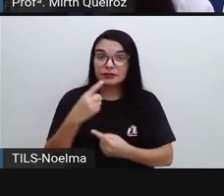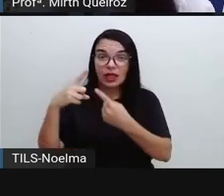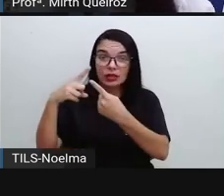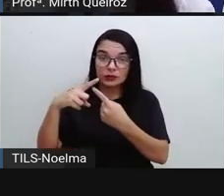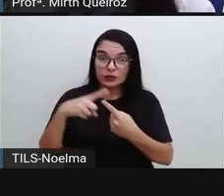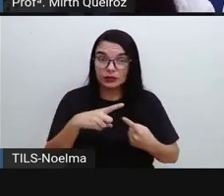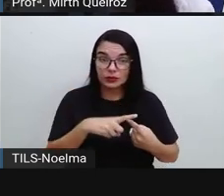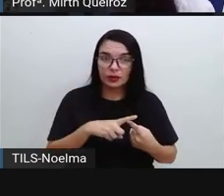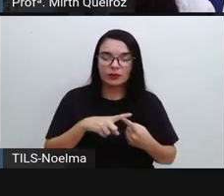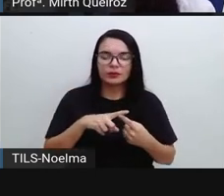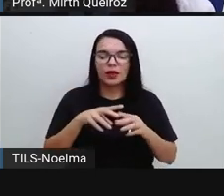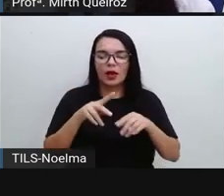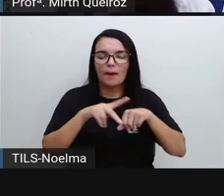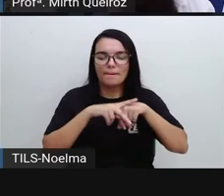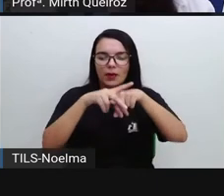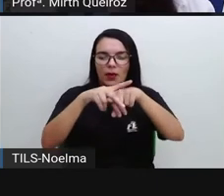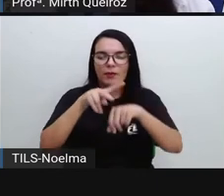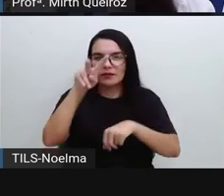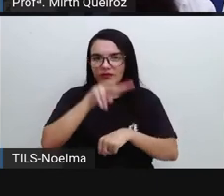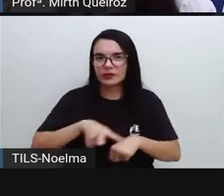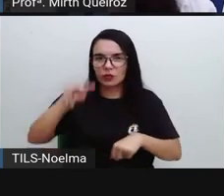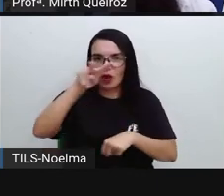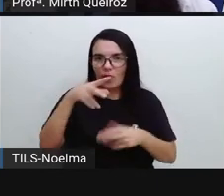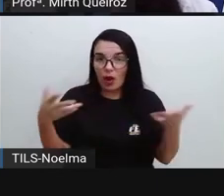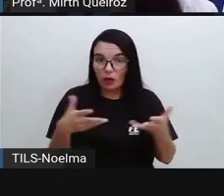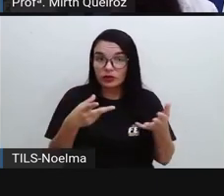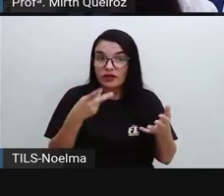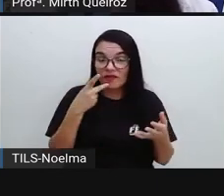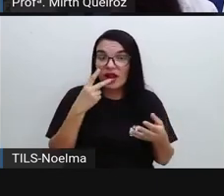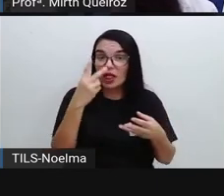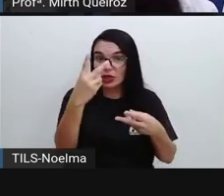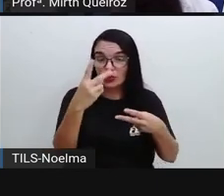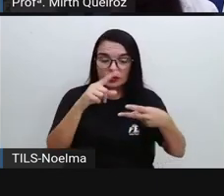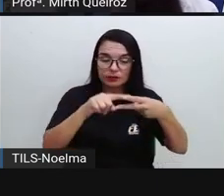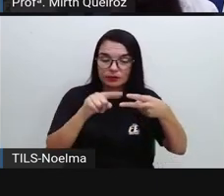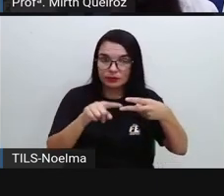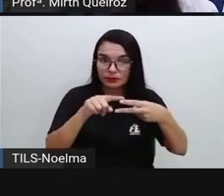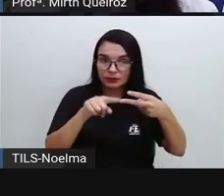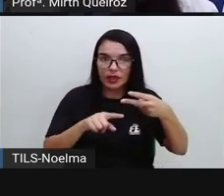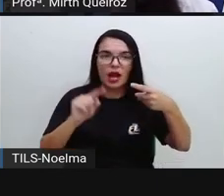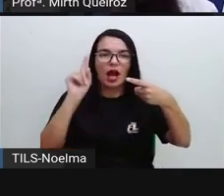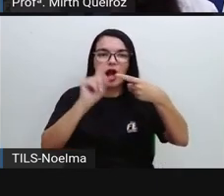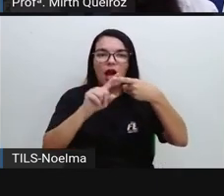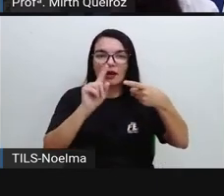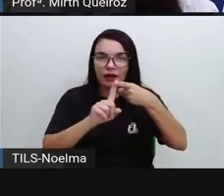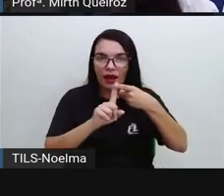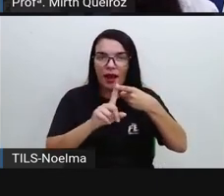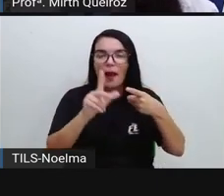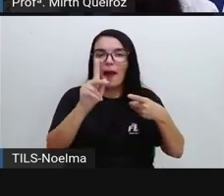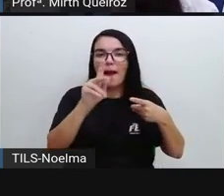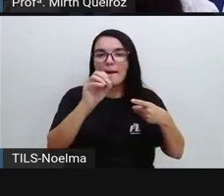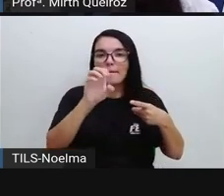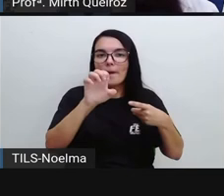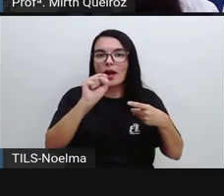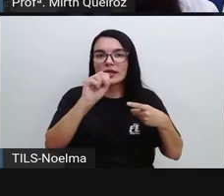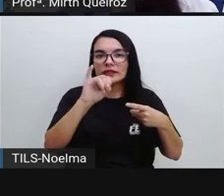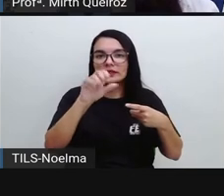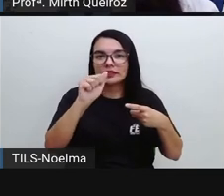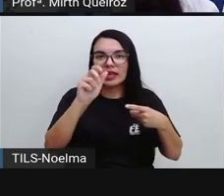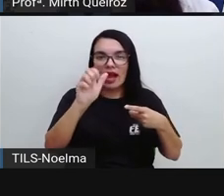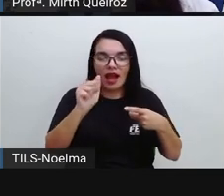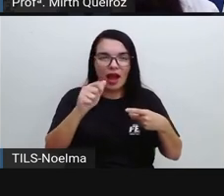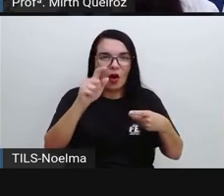visuais, nós vamos falar sobre dois deles. A poesia concreta, que é o tipo de poesia visual em que há o uso